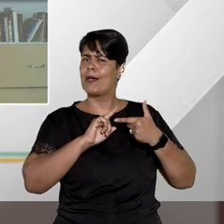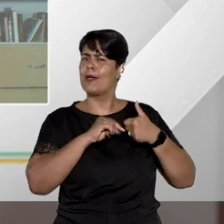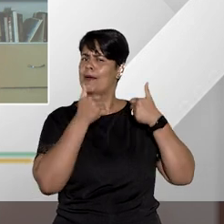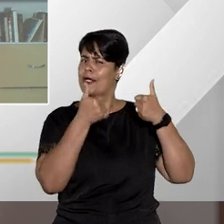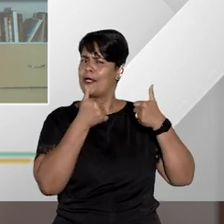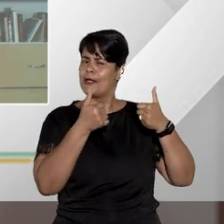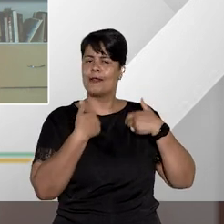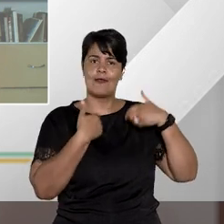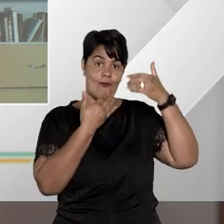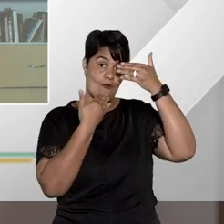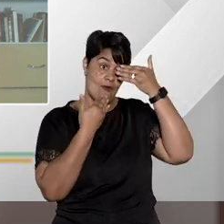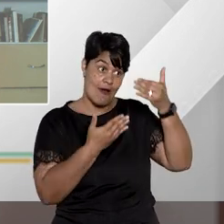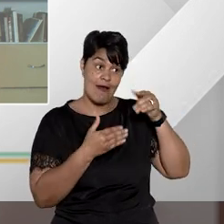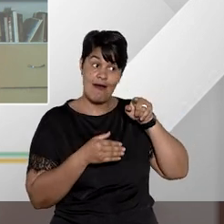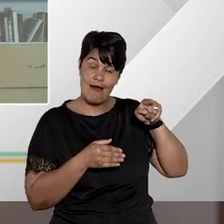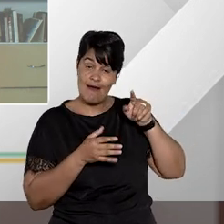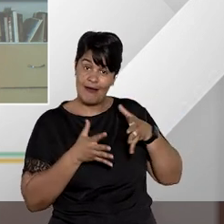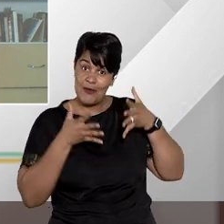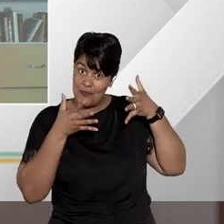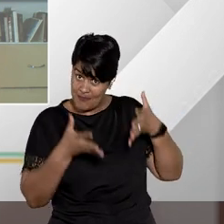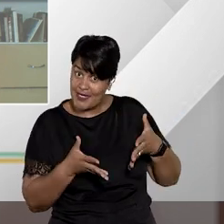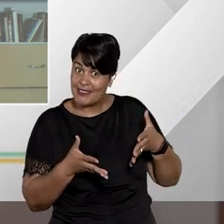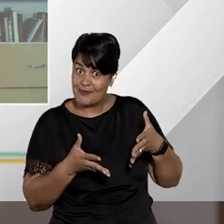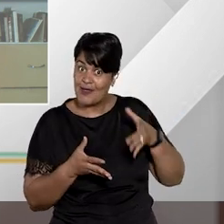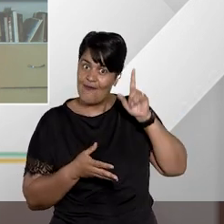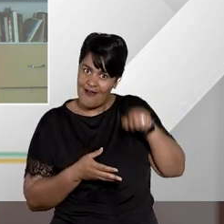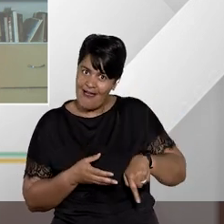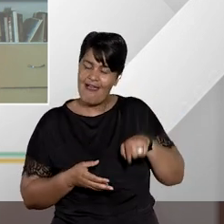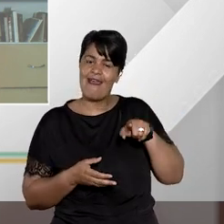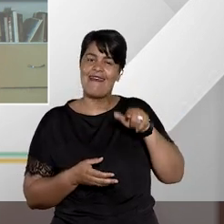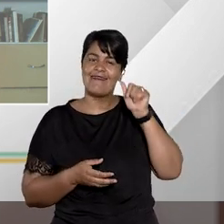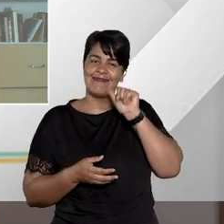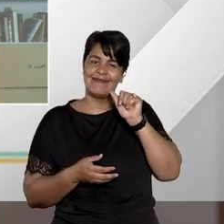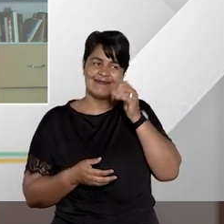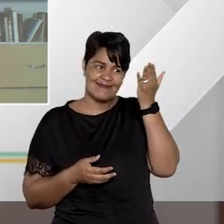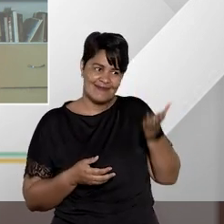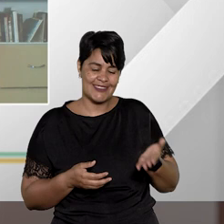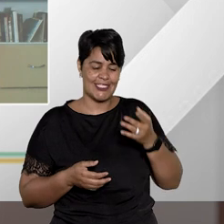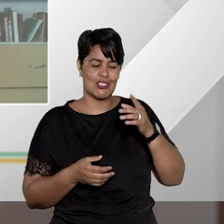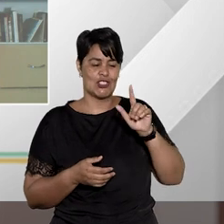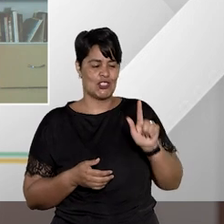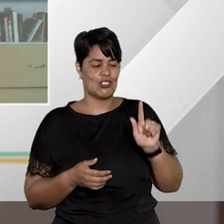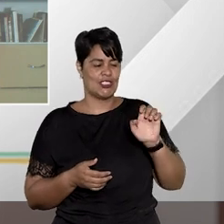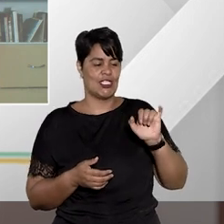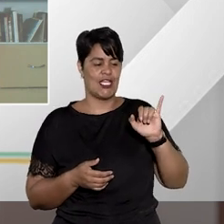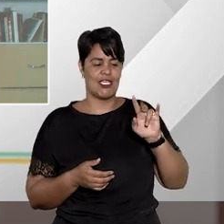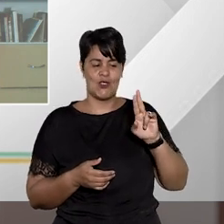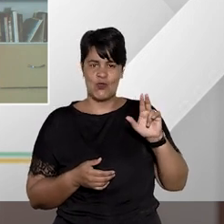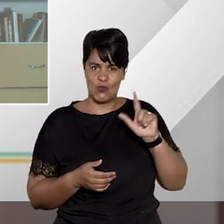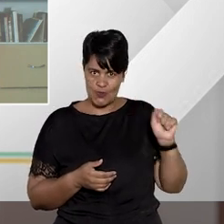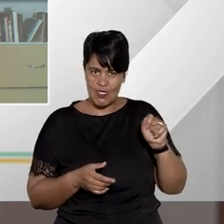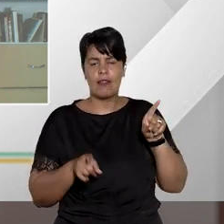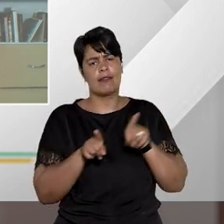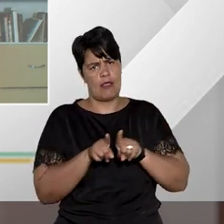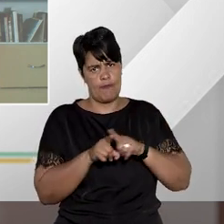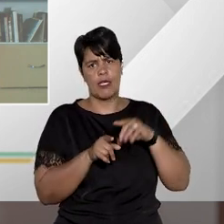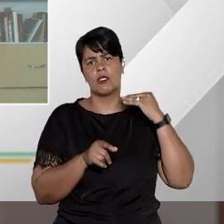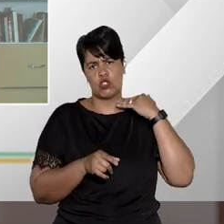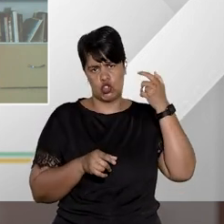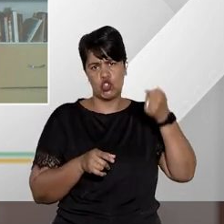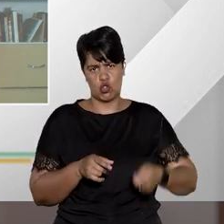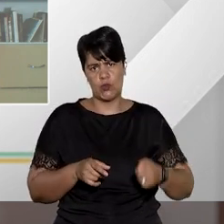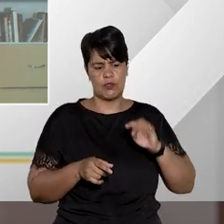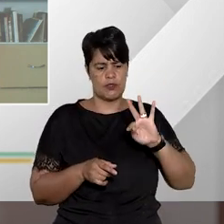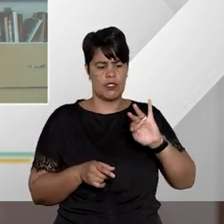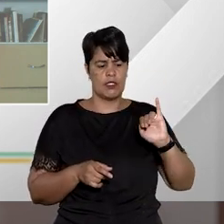e a quem eu agradeço a participação no entender direito foi a doutora Geilza também juíza do tribunal de justiça